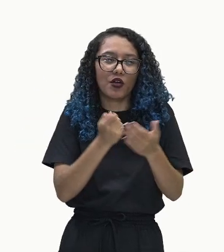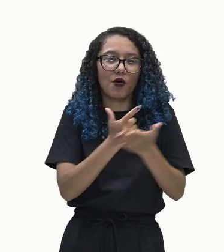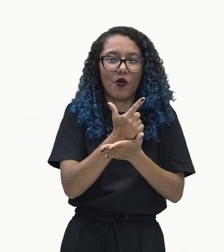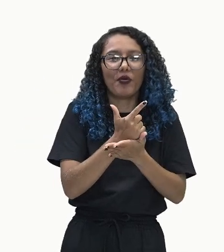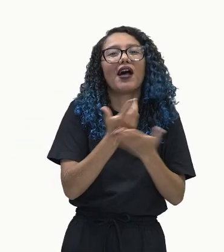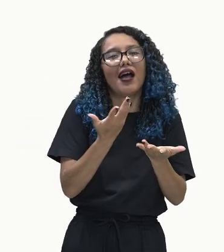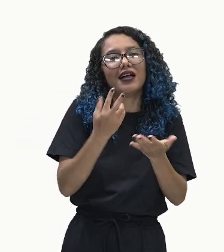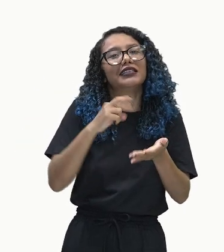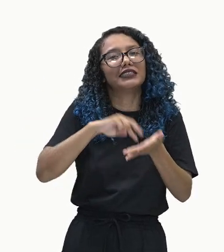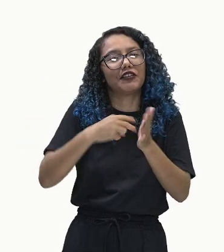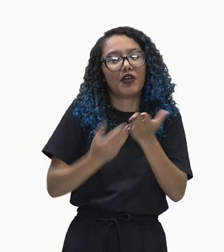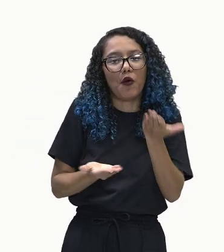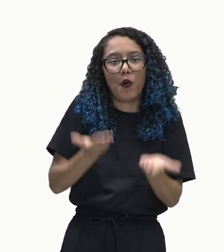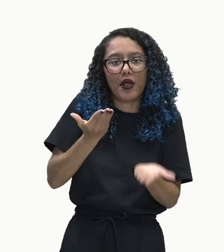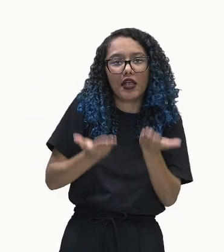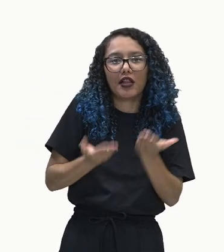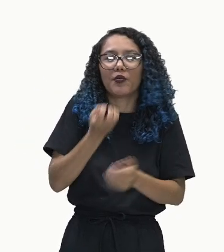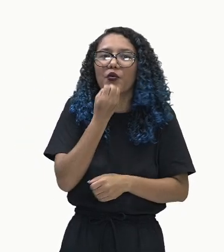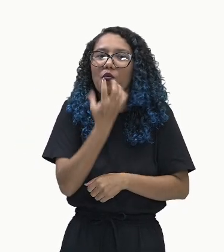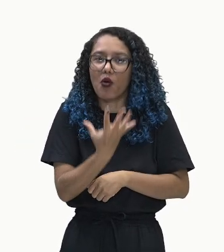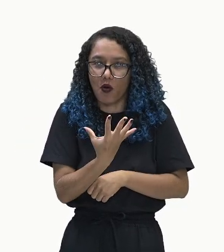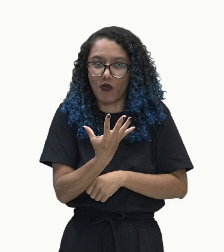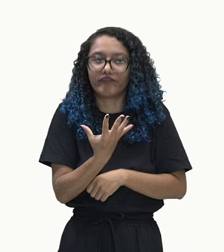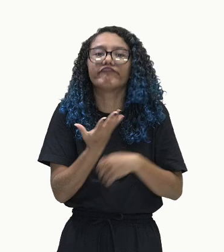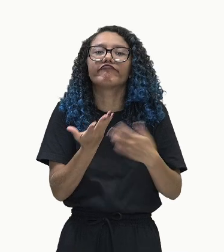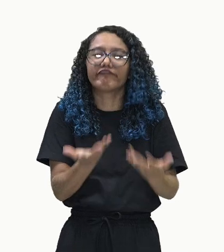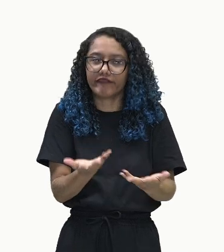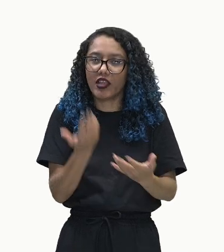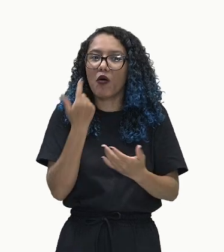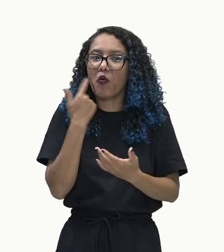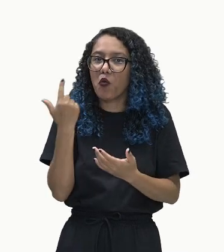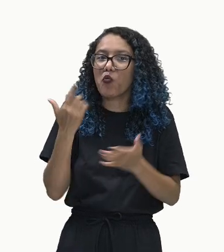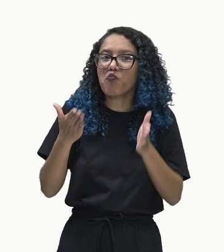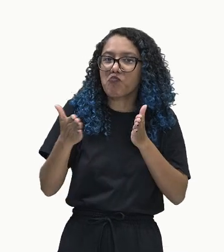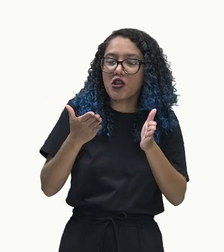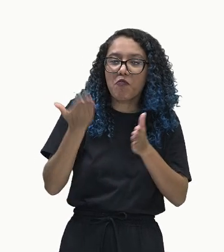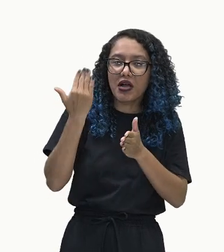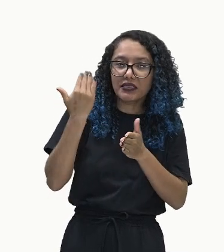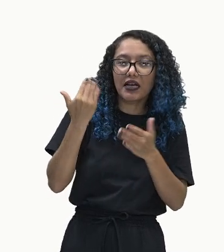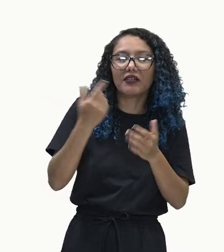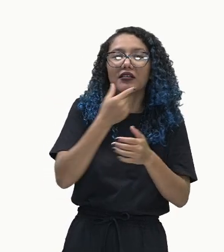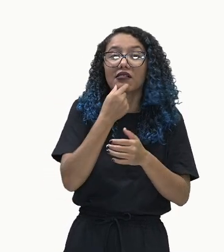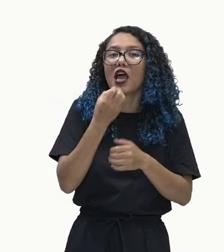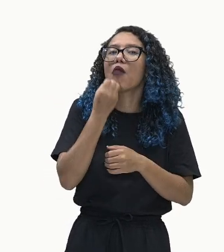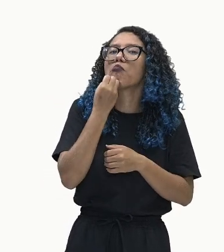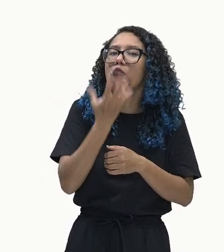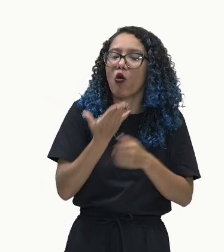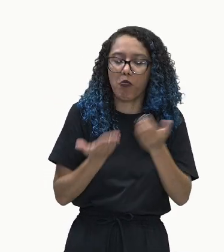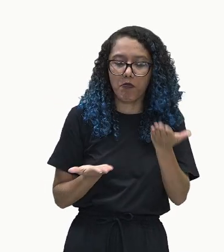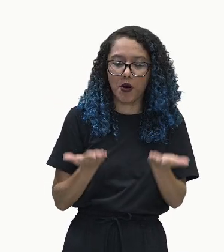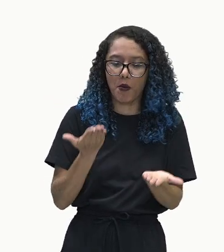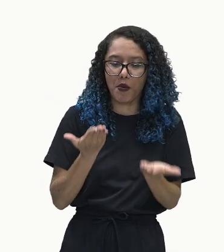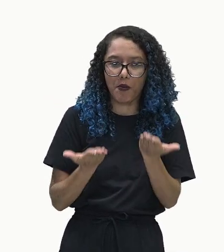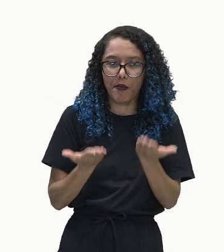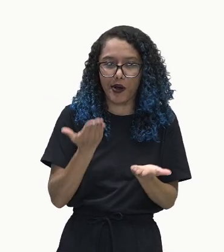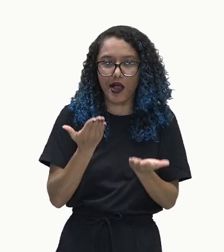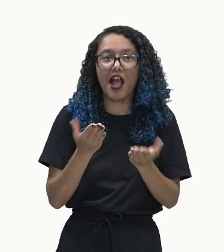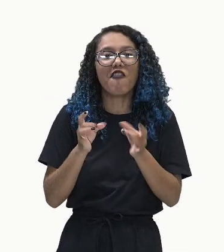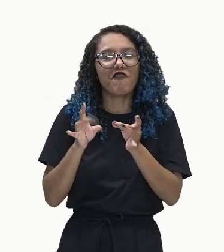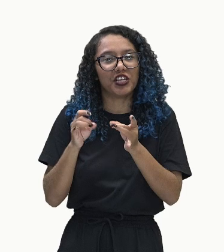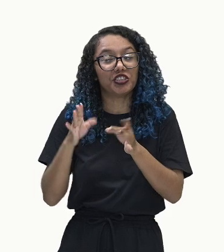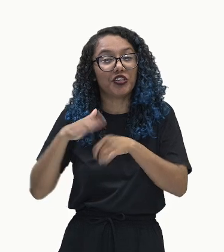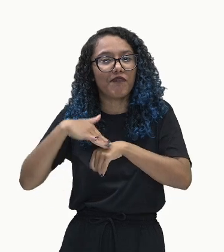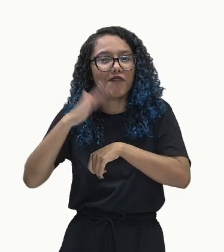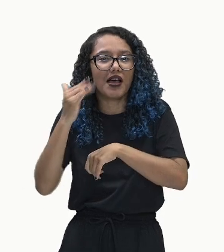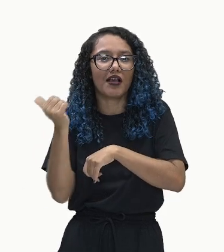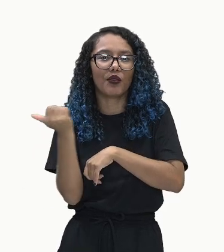tá, gente? Então, a Inglaterra, naquele momento, tinha uma balança comercial favorável. Ou seja, ela vendia mais do que comprava e isso